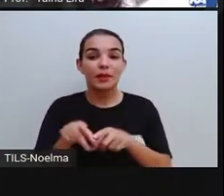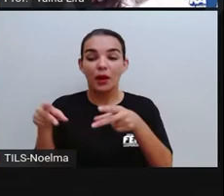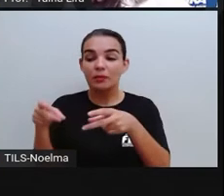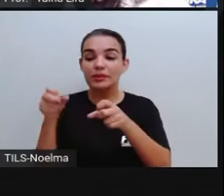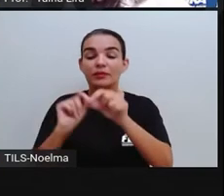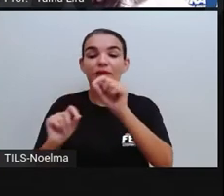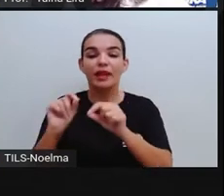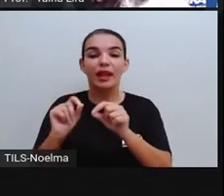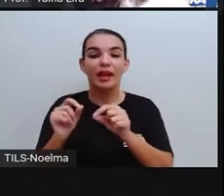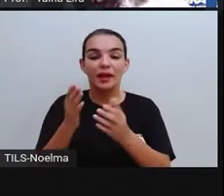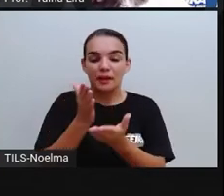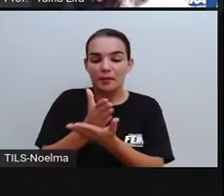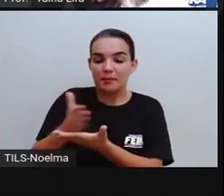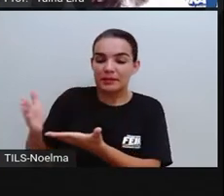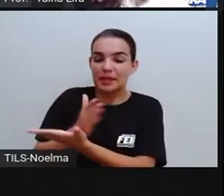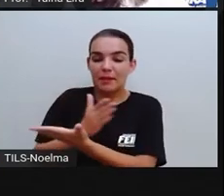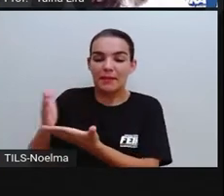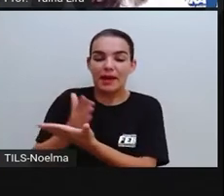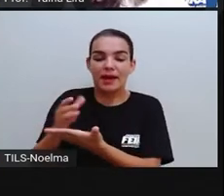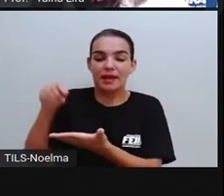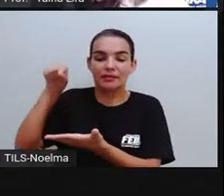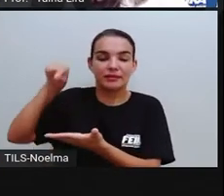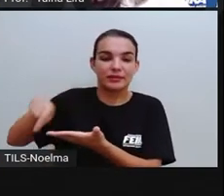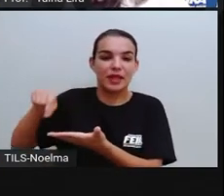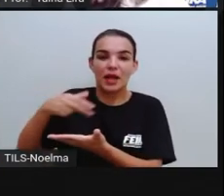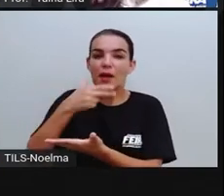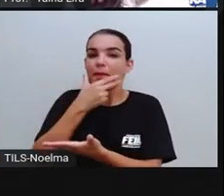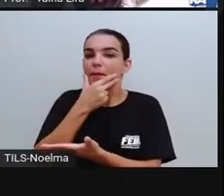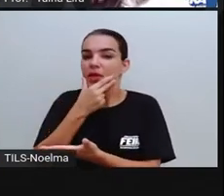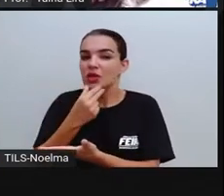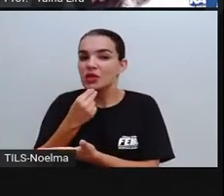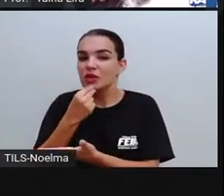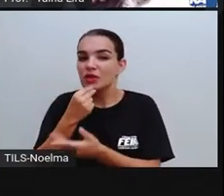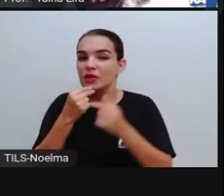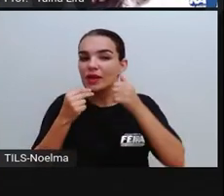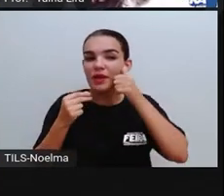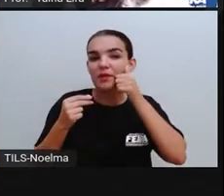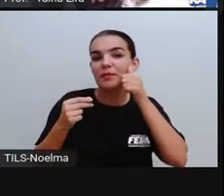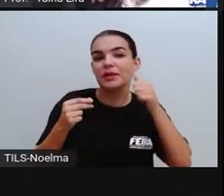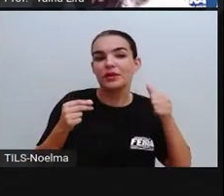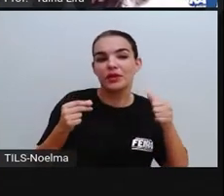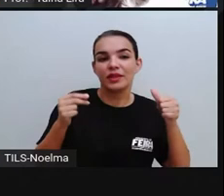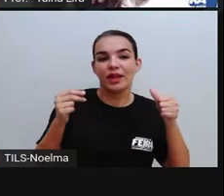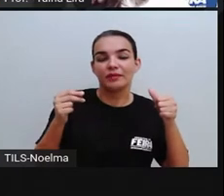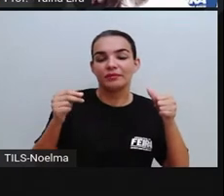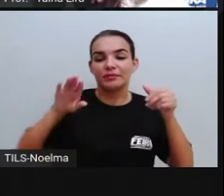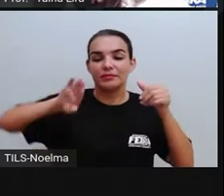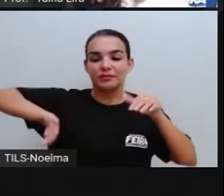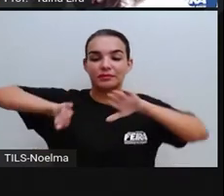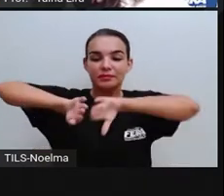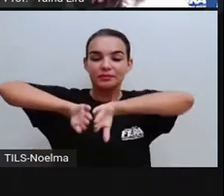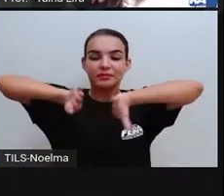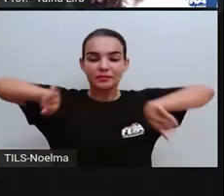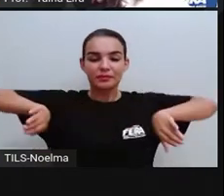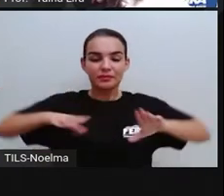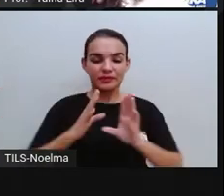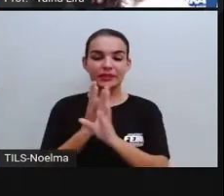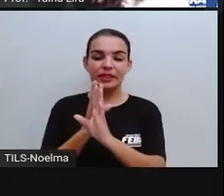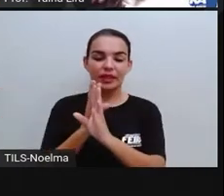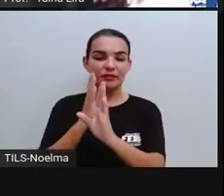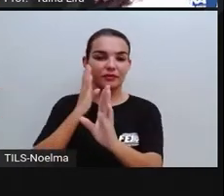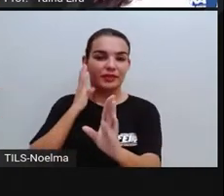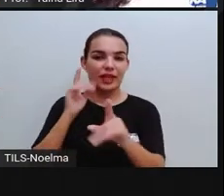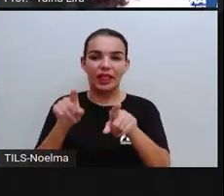meninos. e lá no cantinho, olha lá as meninas, a gente consegue observar aqui, ó, que até o fardamento